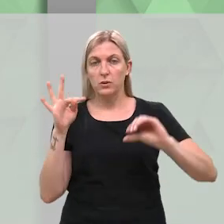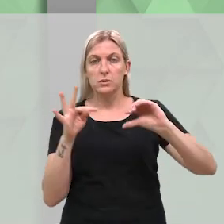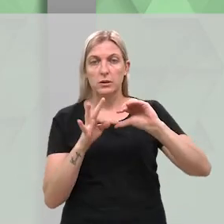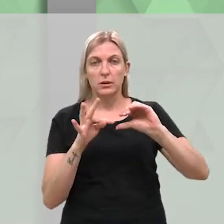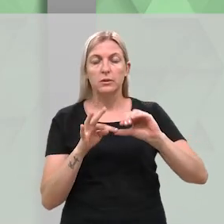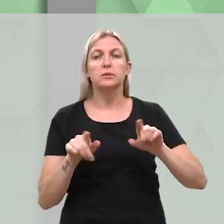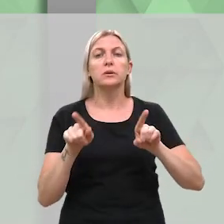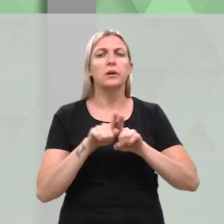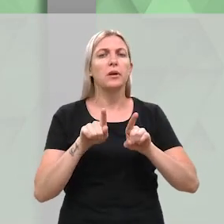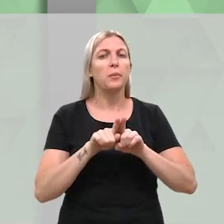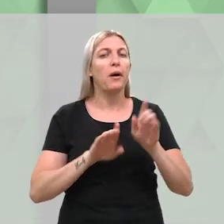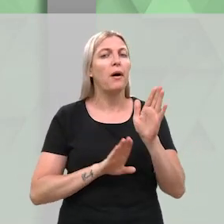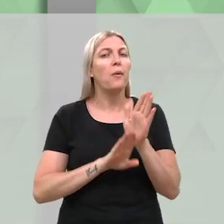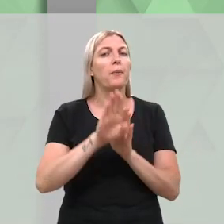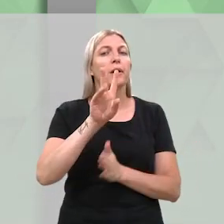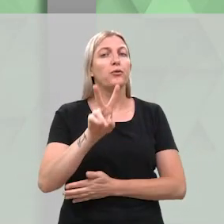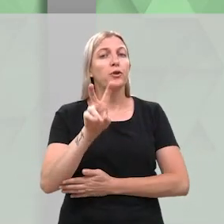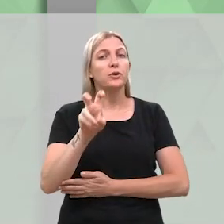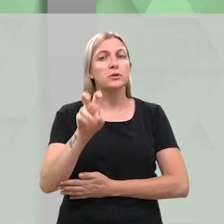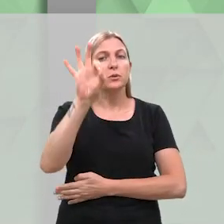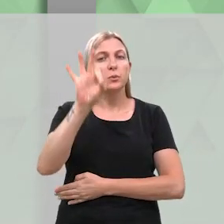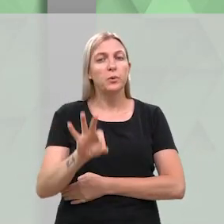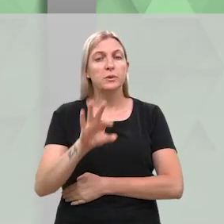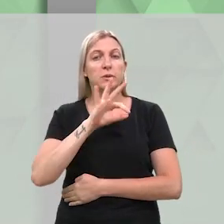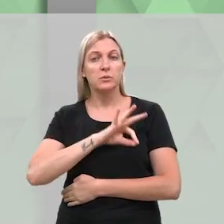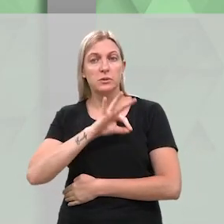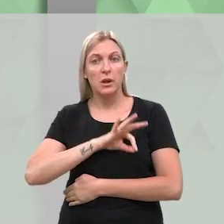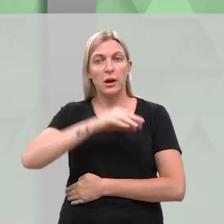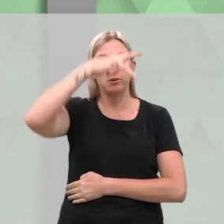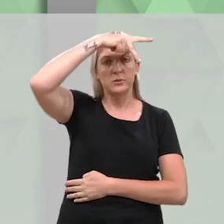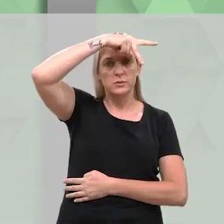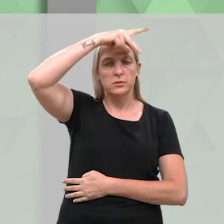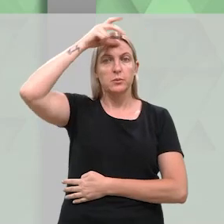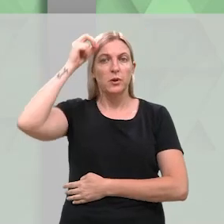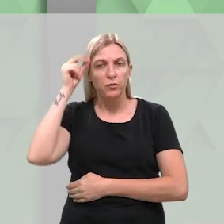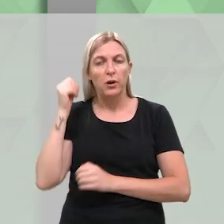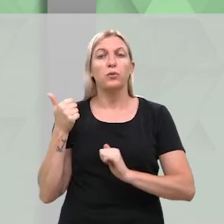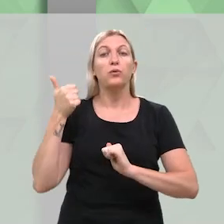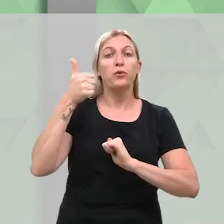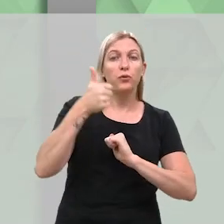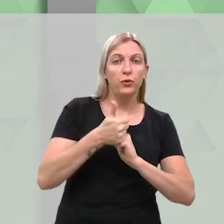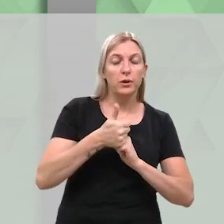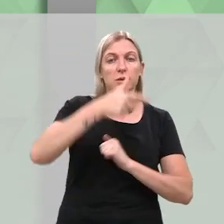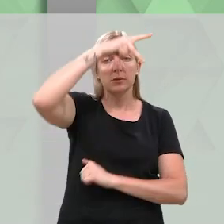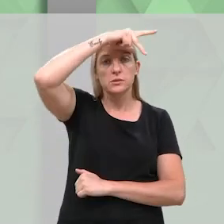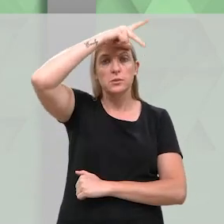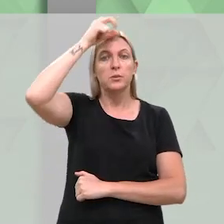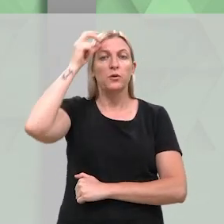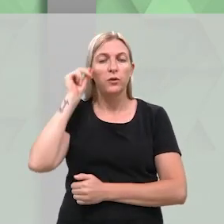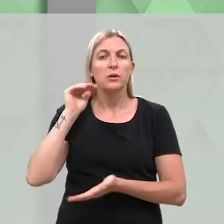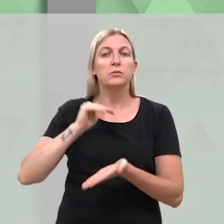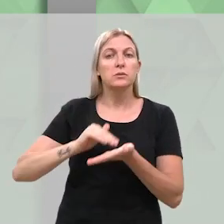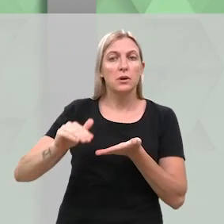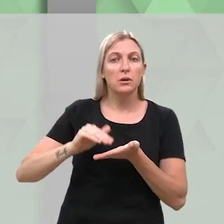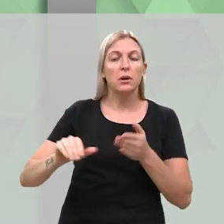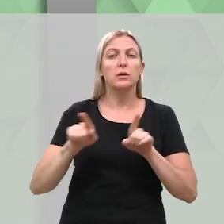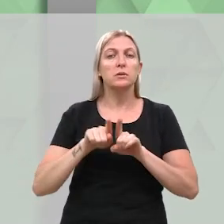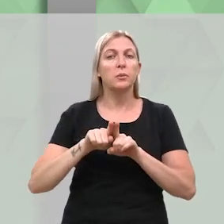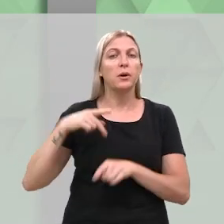Hospital Santa Terezinha. E ainda o reajuste de 25% nos subsídios do prefeito, vice-prefeito,